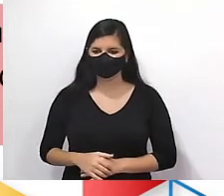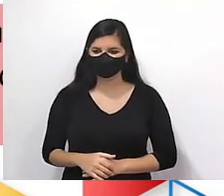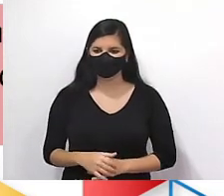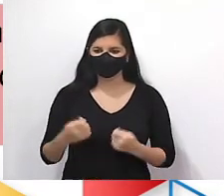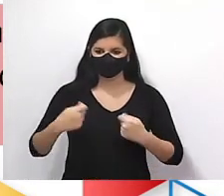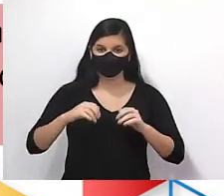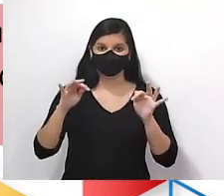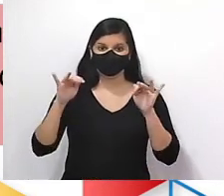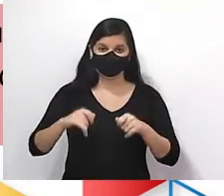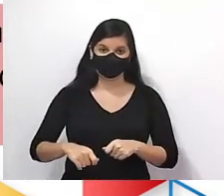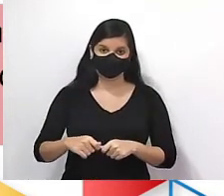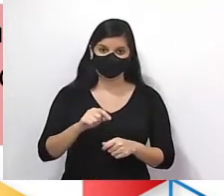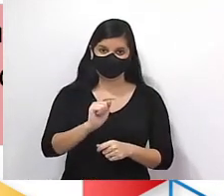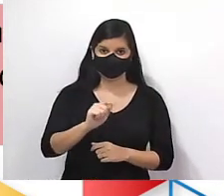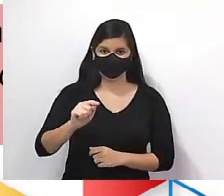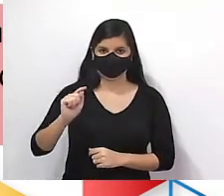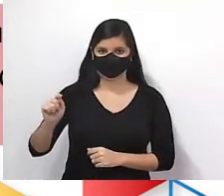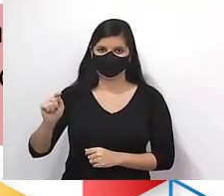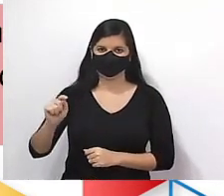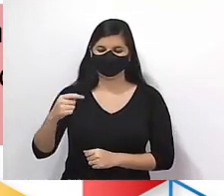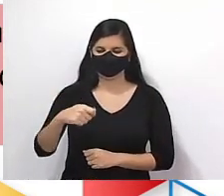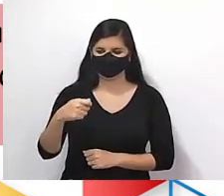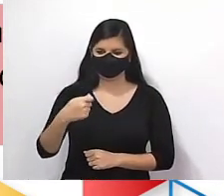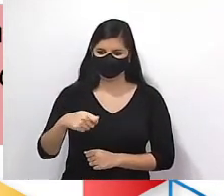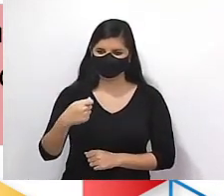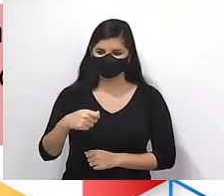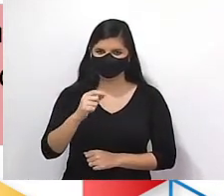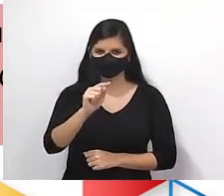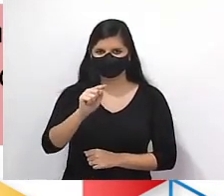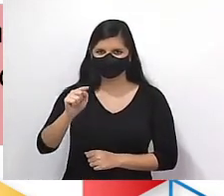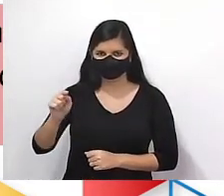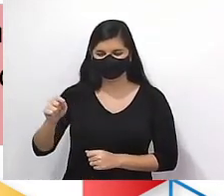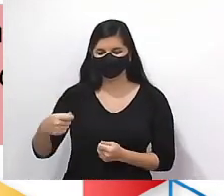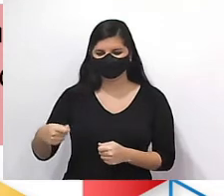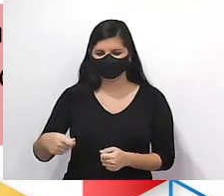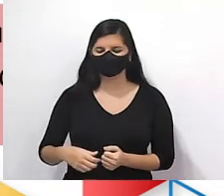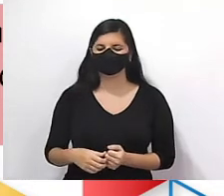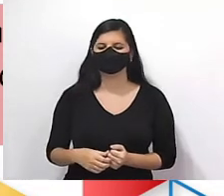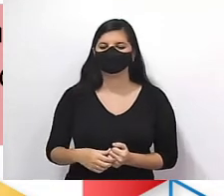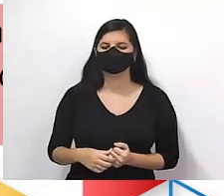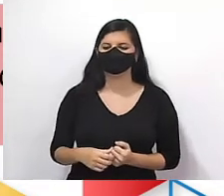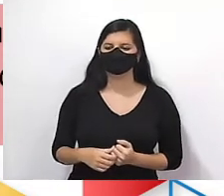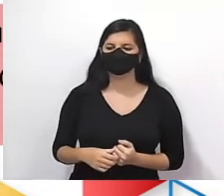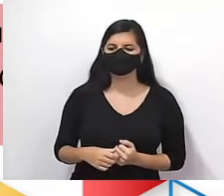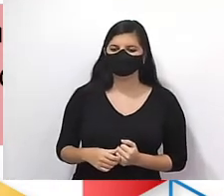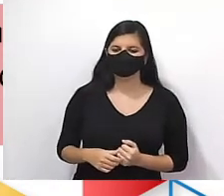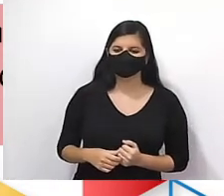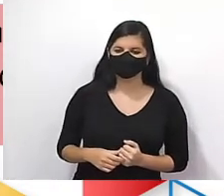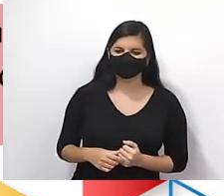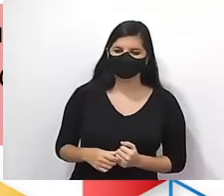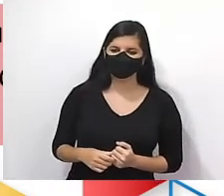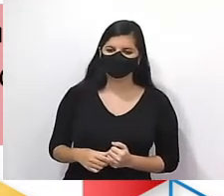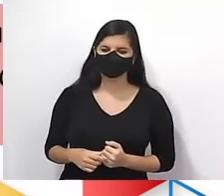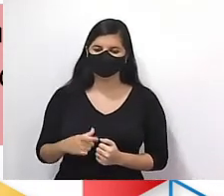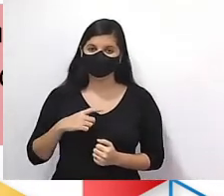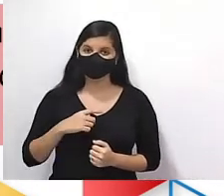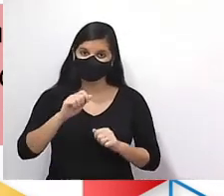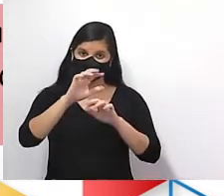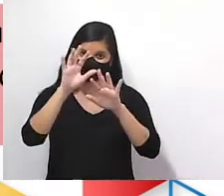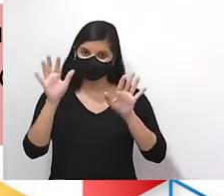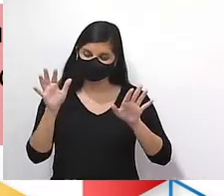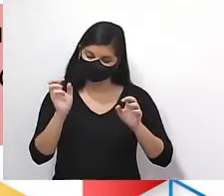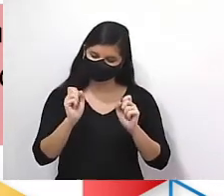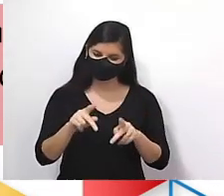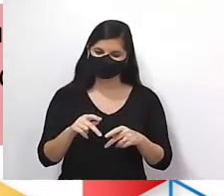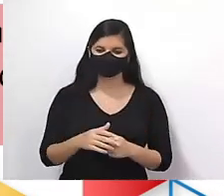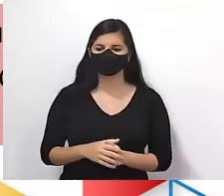que estar no final com os três pontinhos. Não esquece disso. Reticência, tá? Indica continuidade. Ok? Tá claro isso? Então vem.